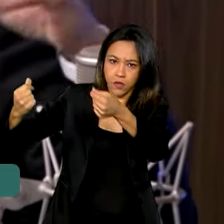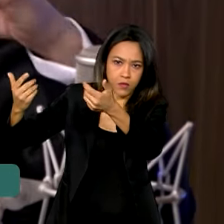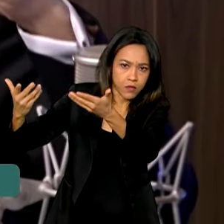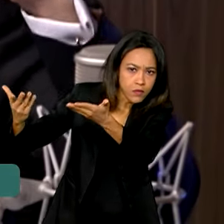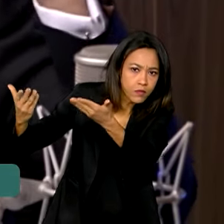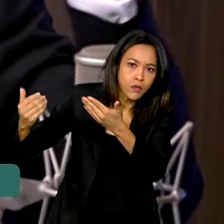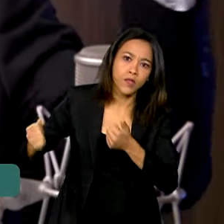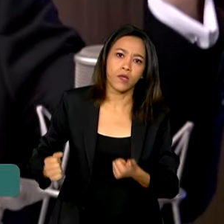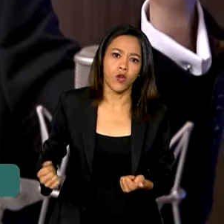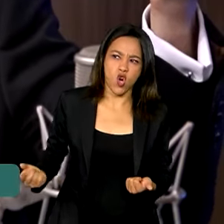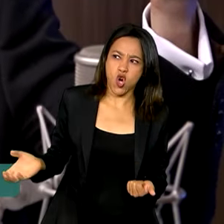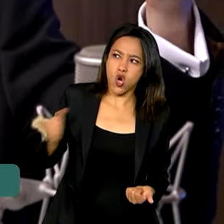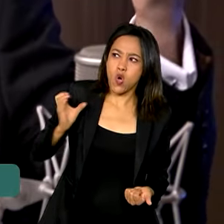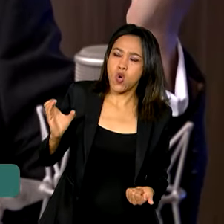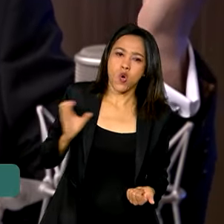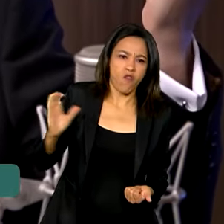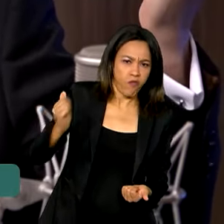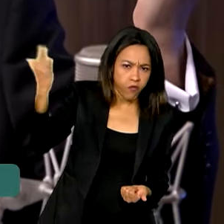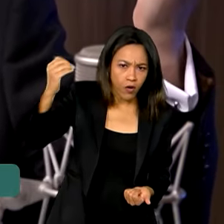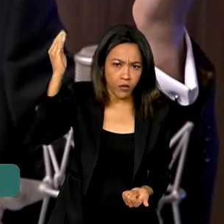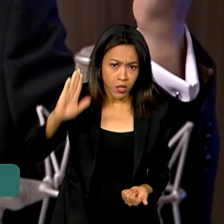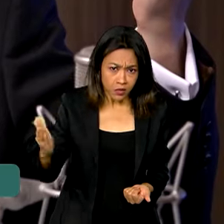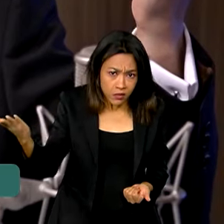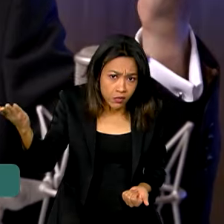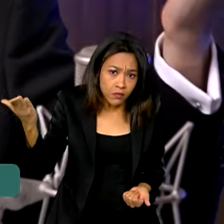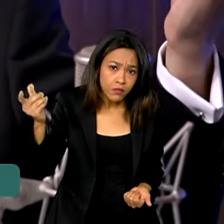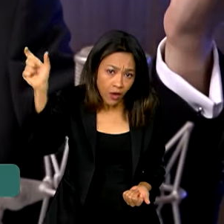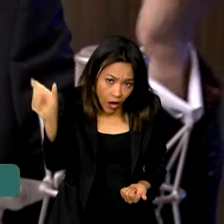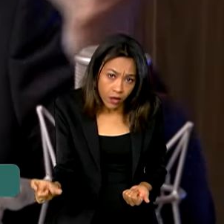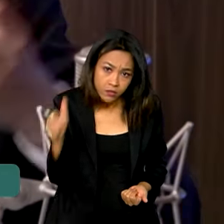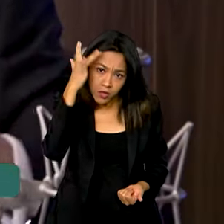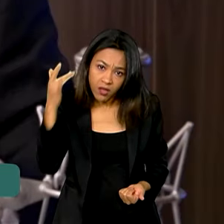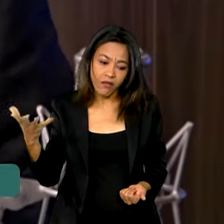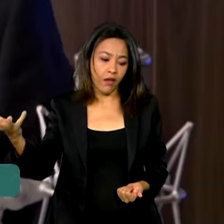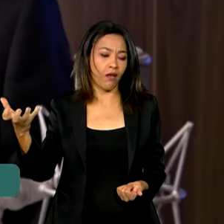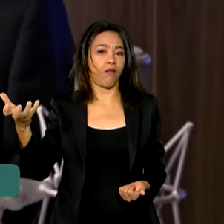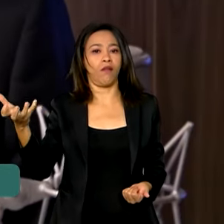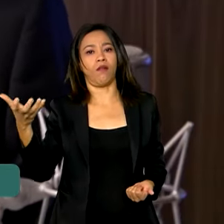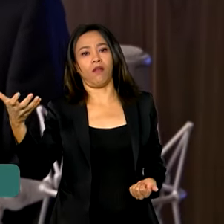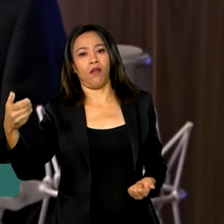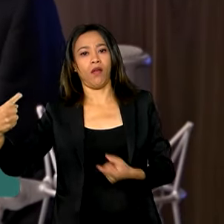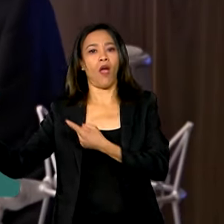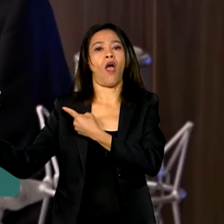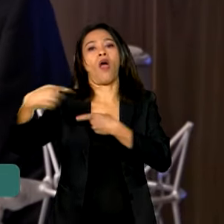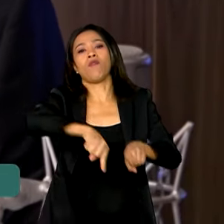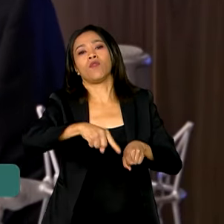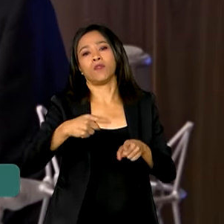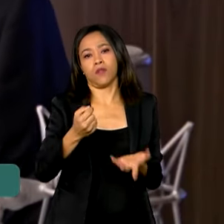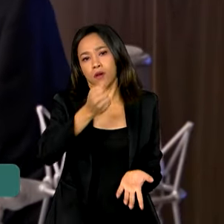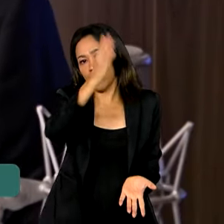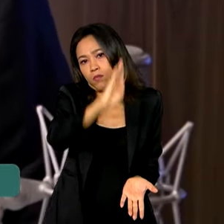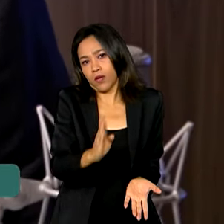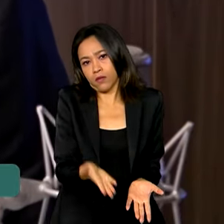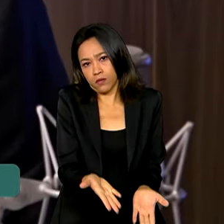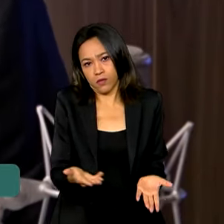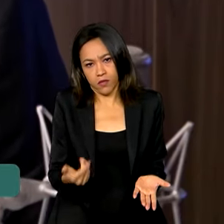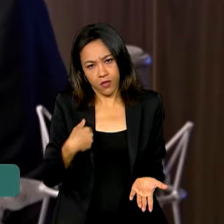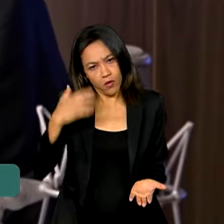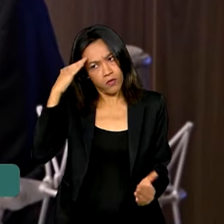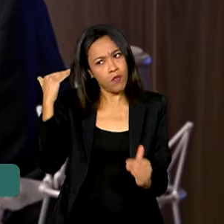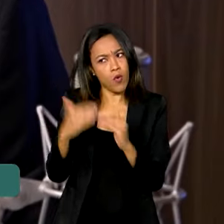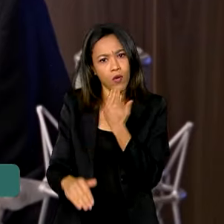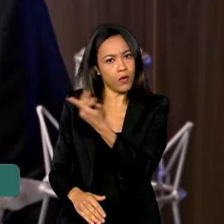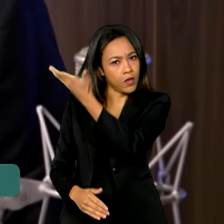não é ricaço de fora do país, que vai vir querer afrontar o Brasil dessa forma, e nós não vamos